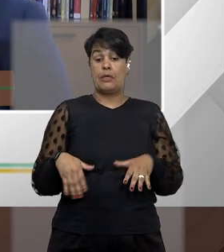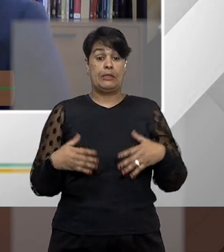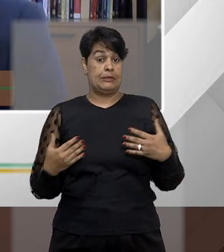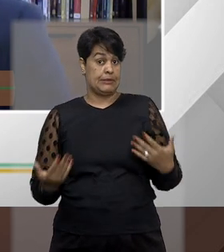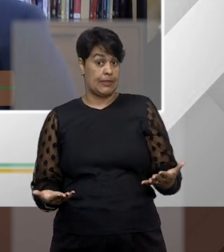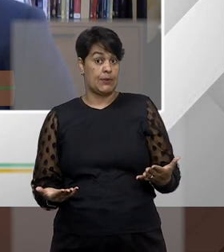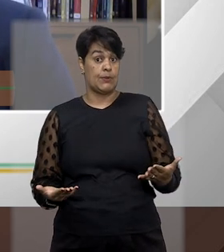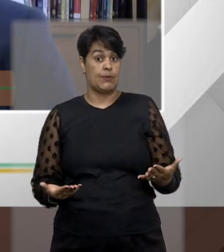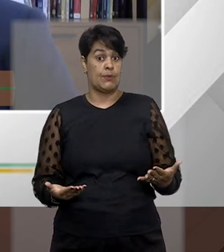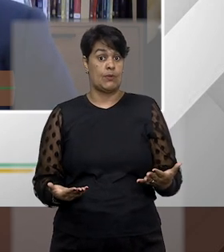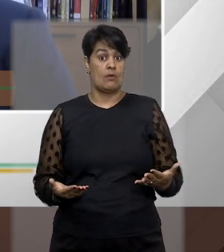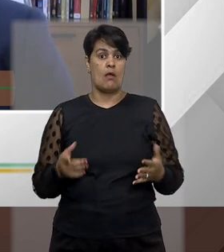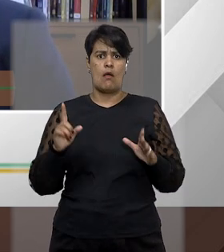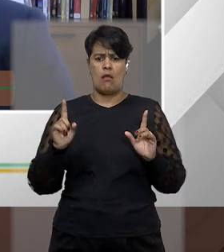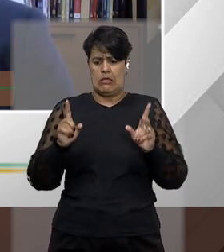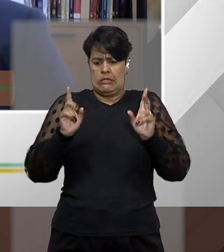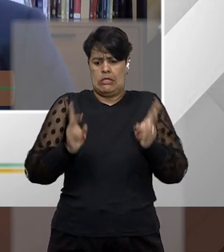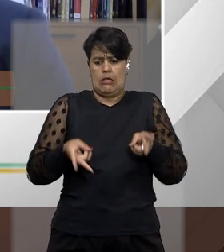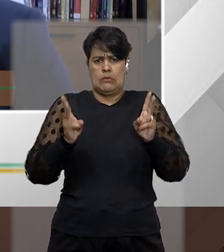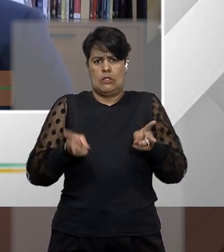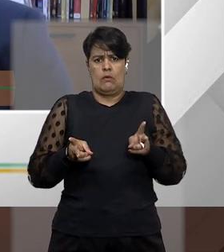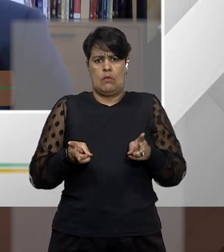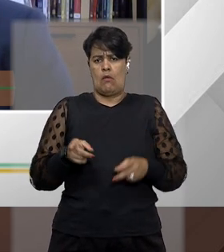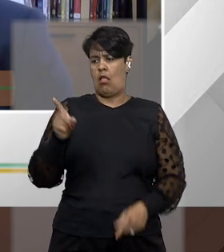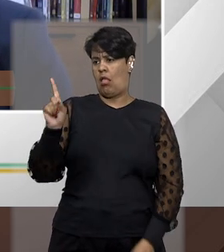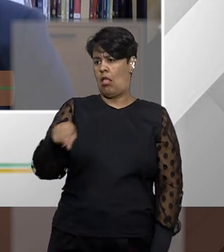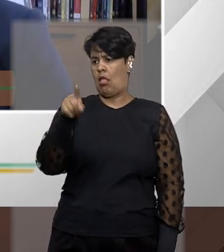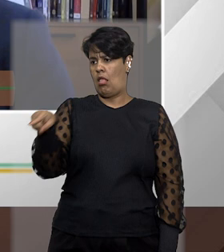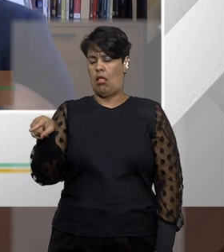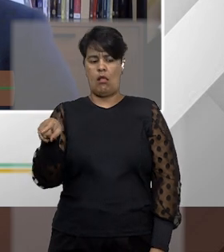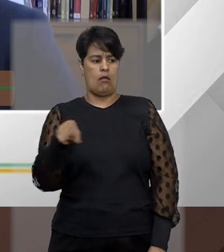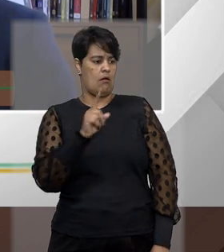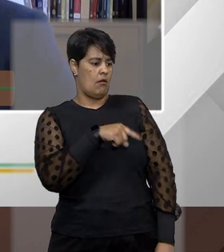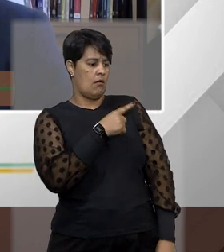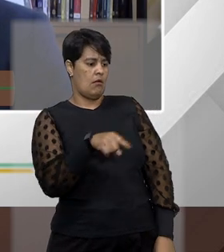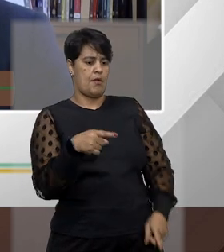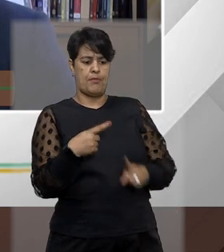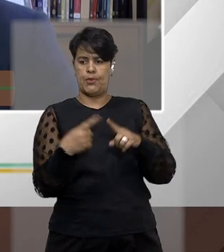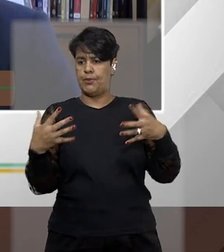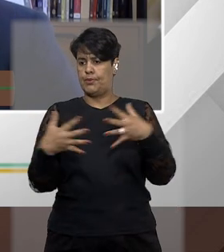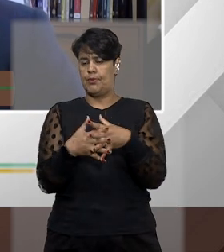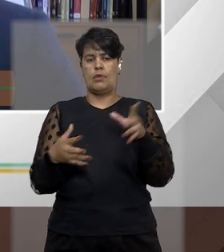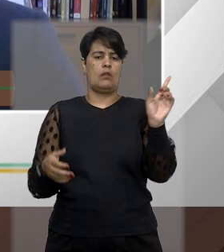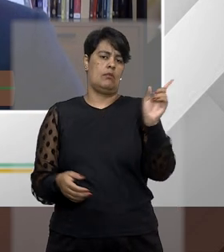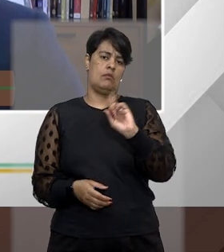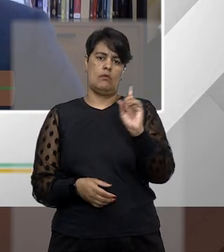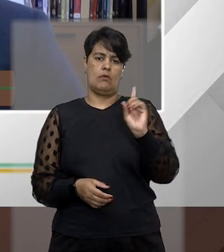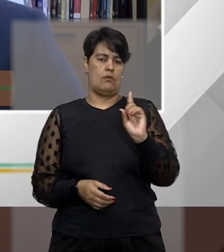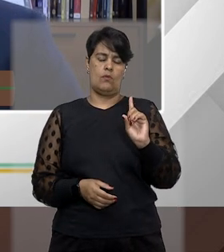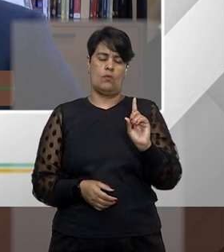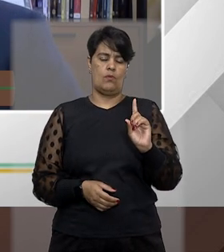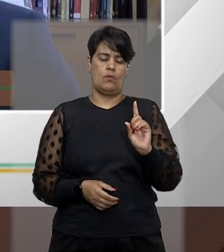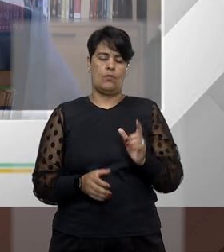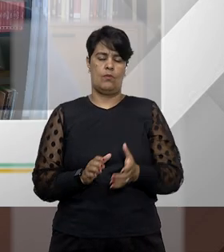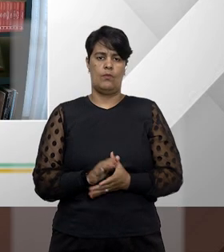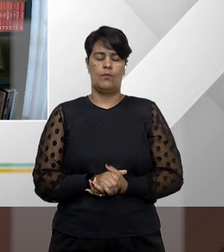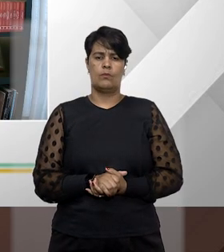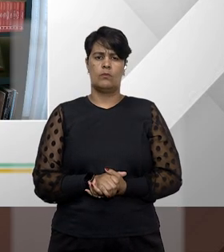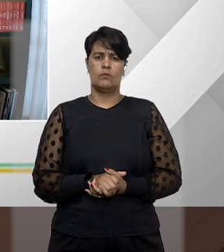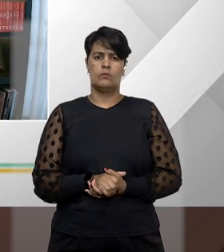pergunta, não necessariamente vai ocorrer ali a ilegitividade passiva por força dessa teoria da encampação.